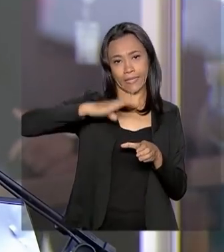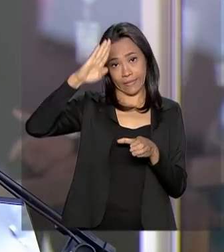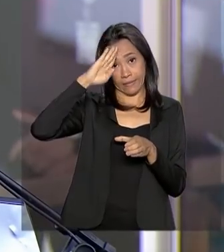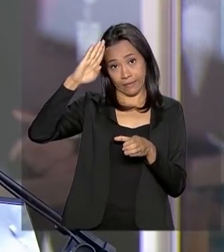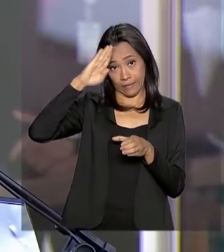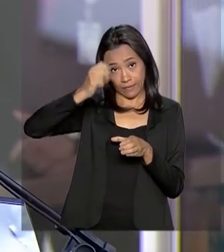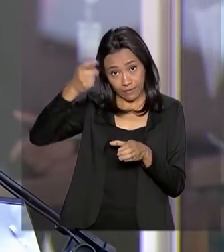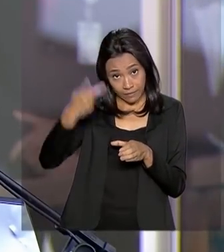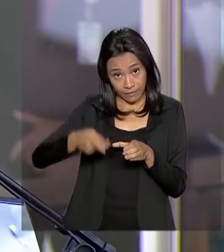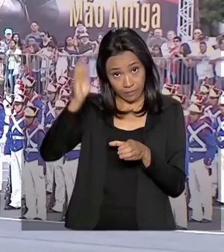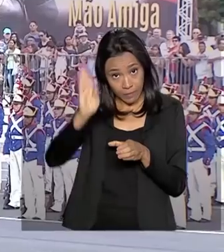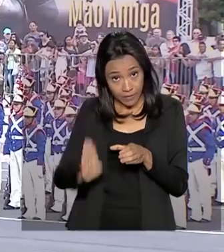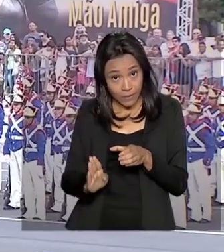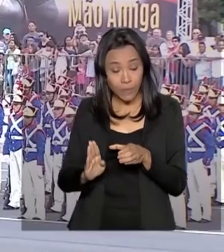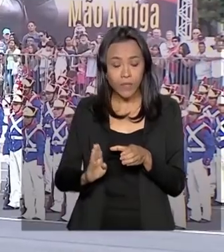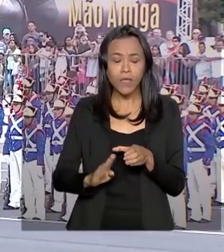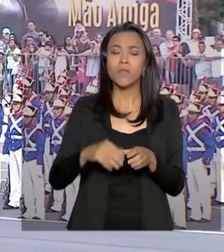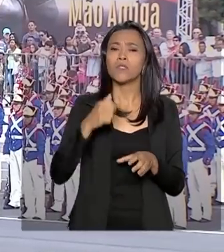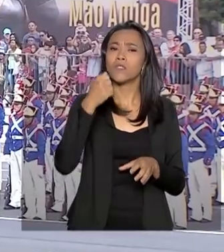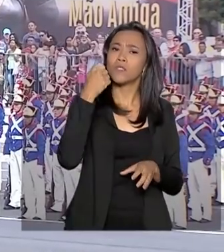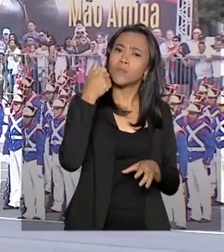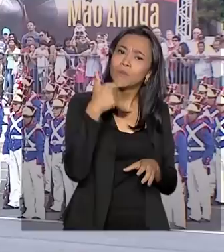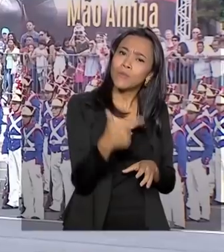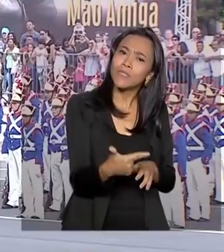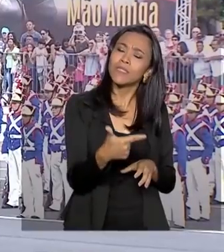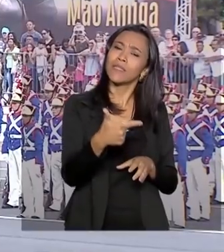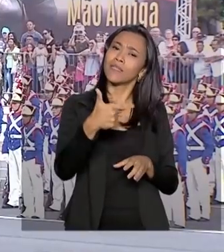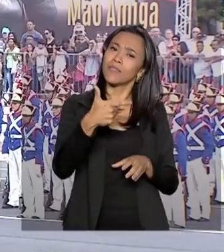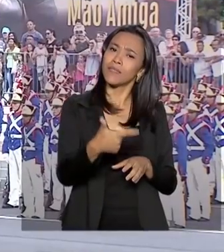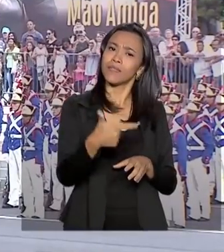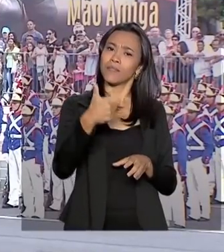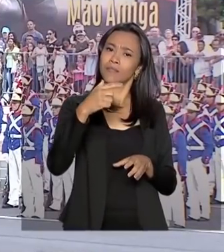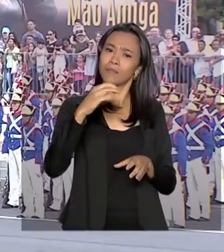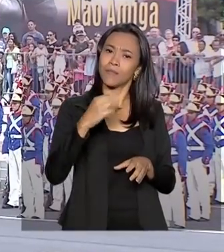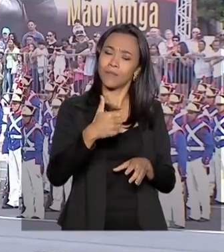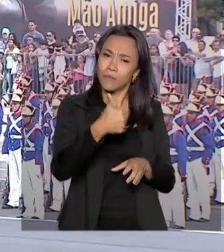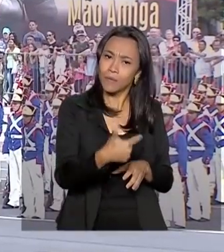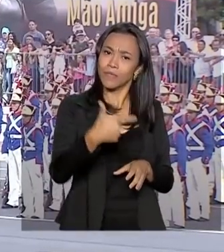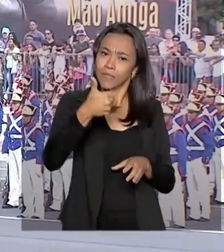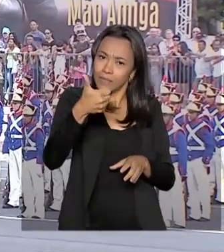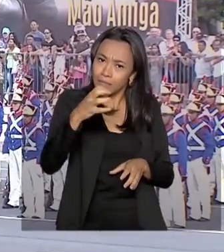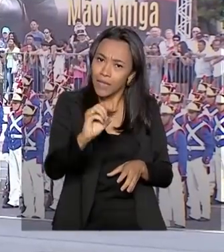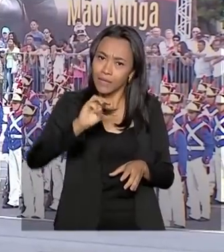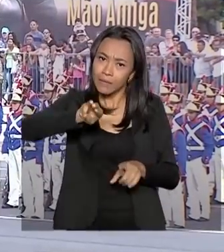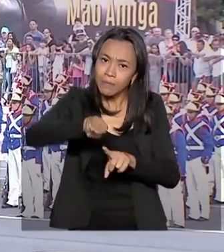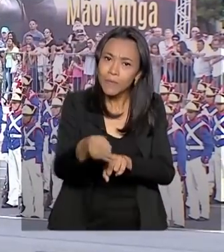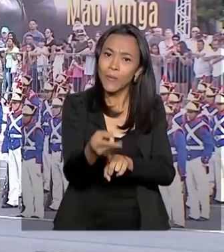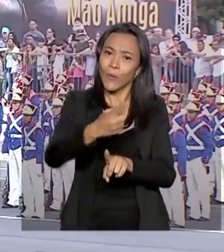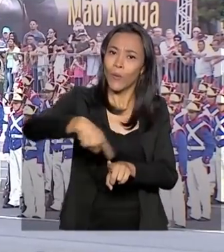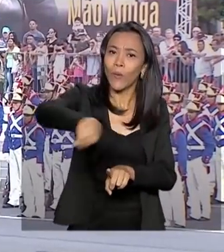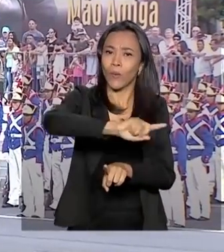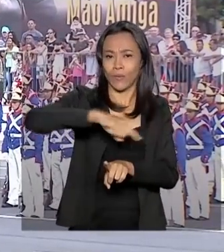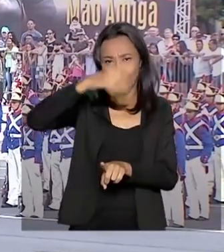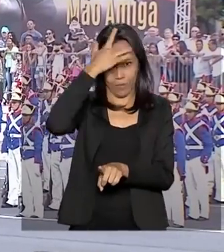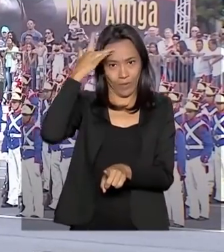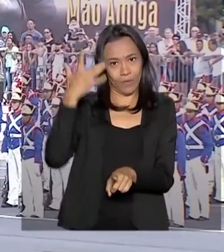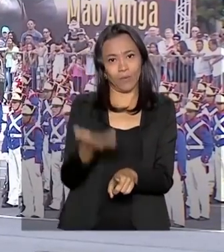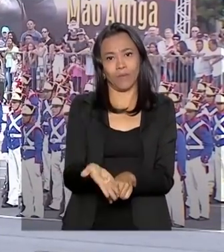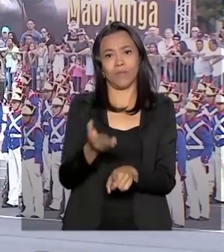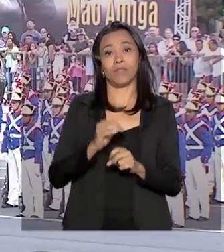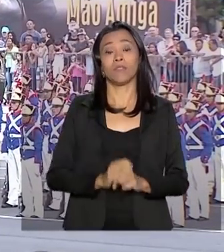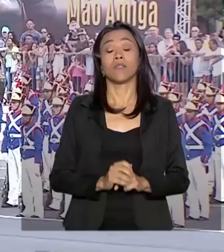Exército de 210 milhões de habitantes. Exército que, nos momentos